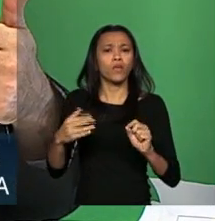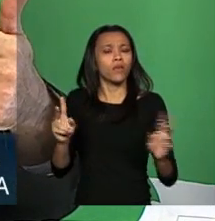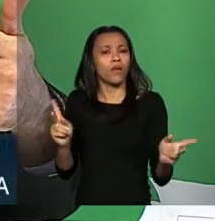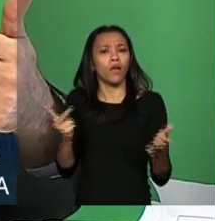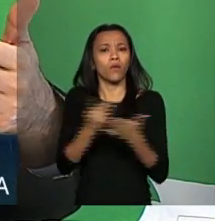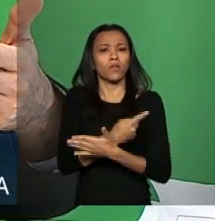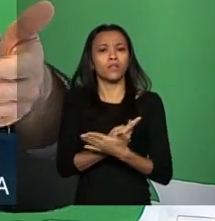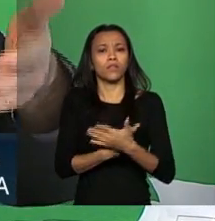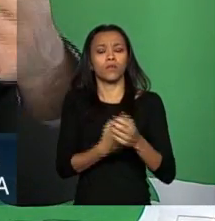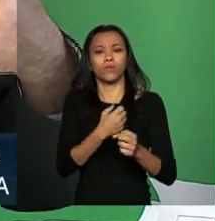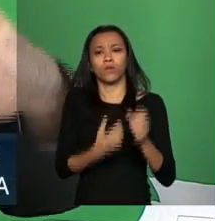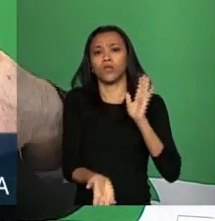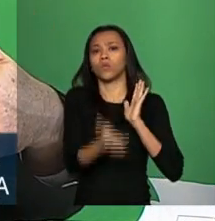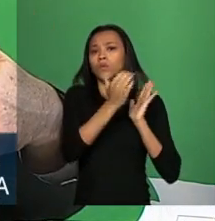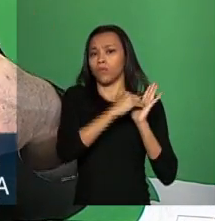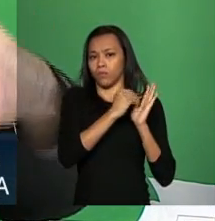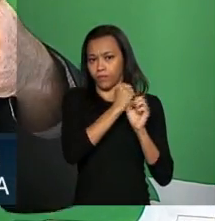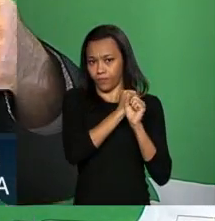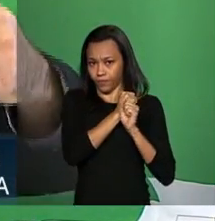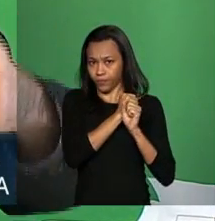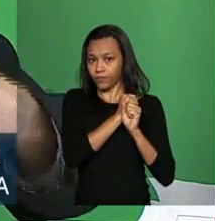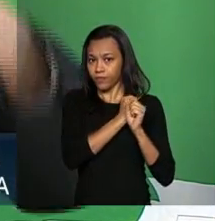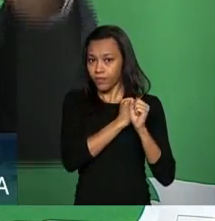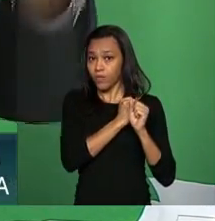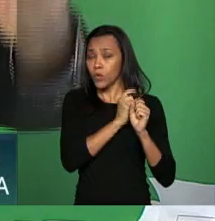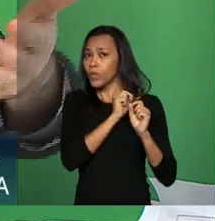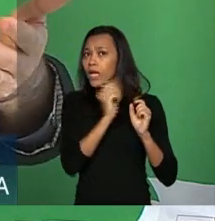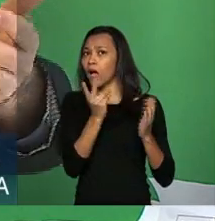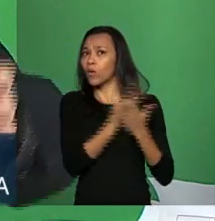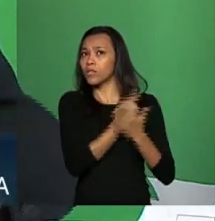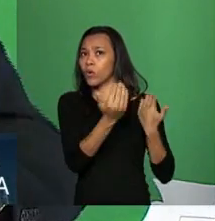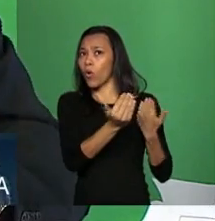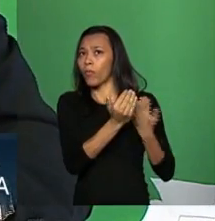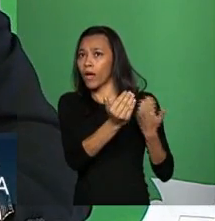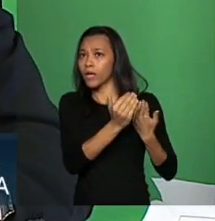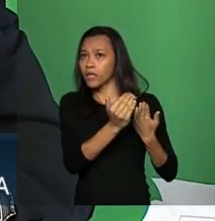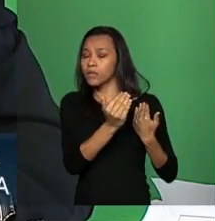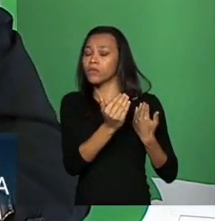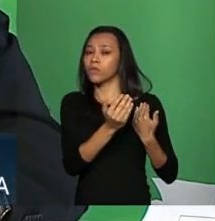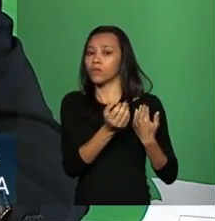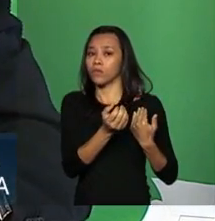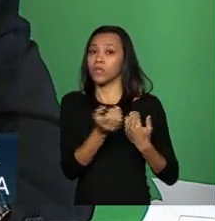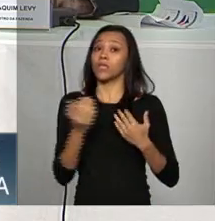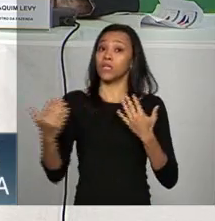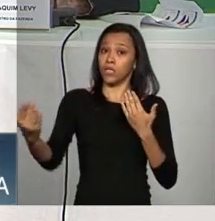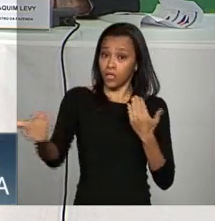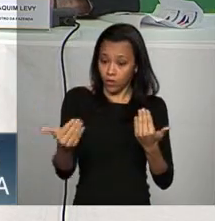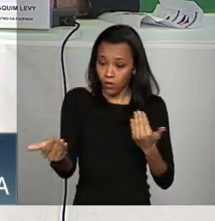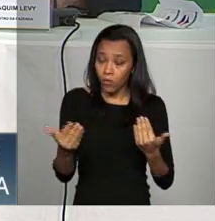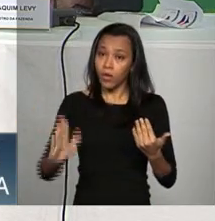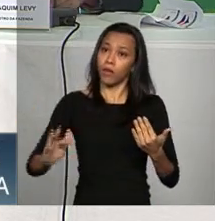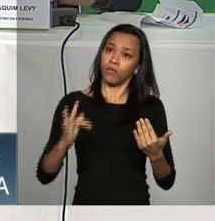nos últimos anos. A gente tem que compensar os últimos anos e se preparar para os anos para frente. Desculpe te interromper.